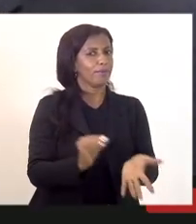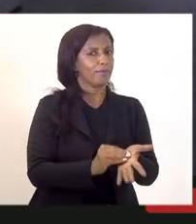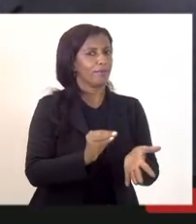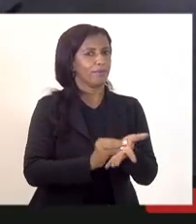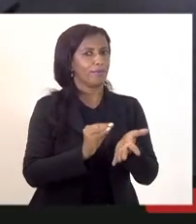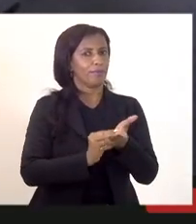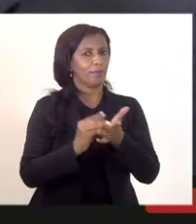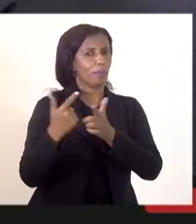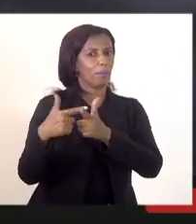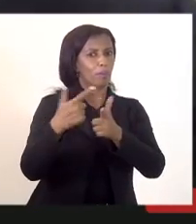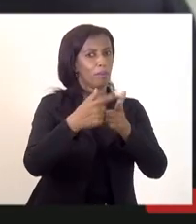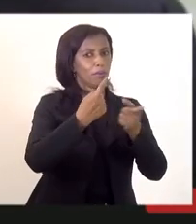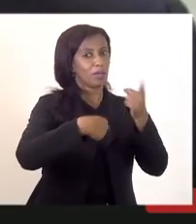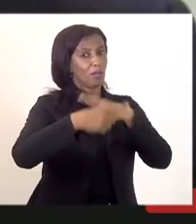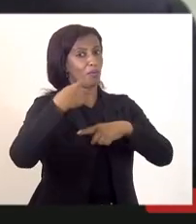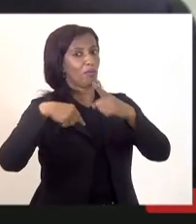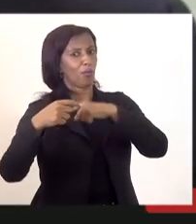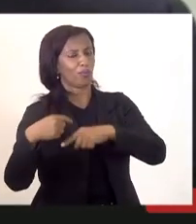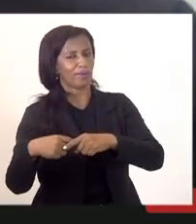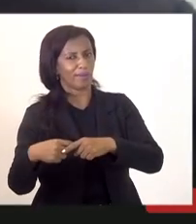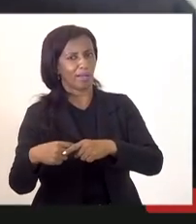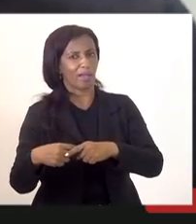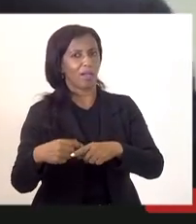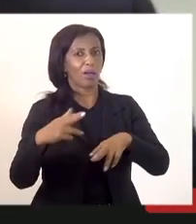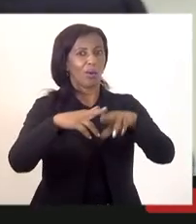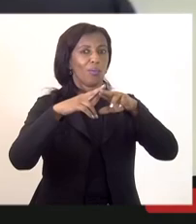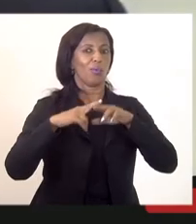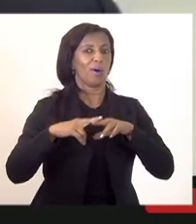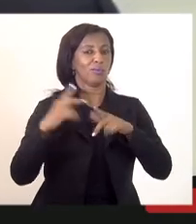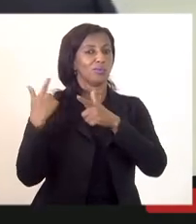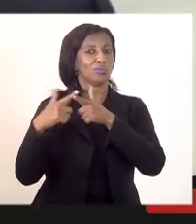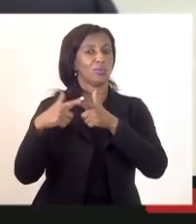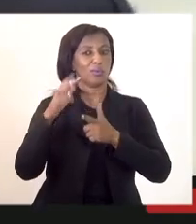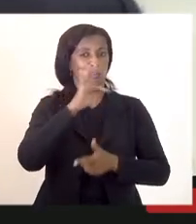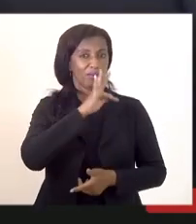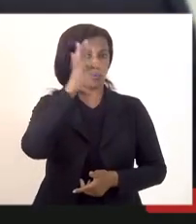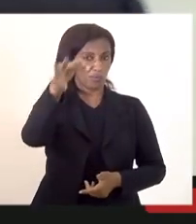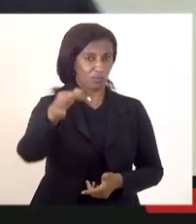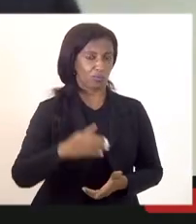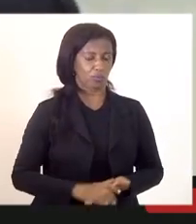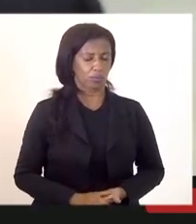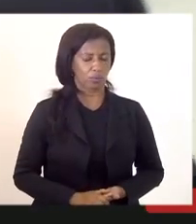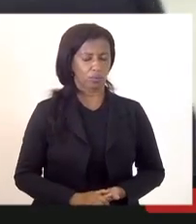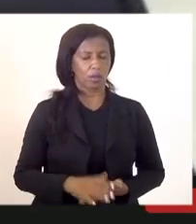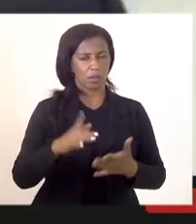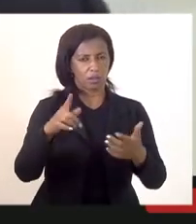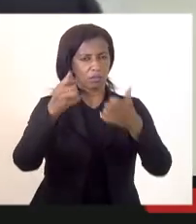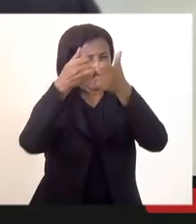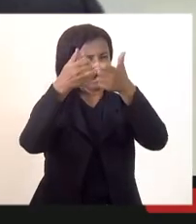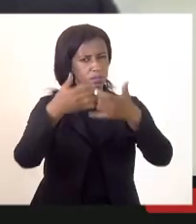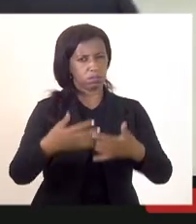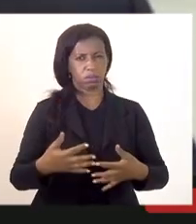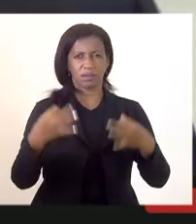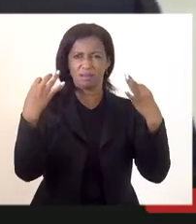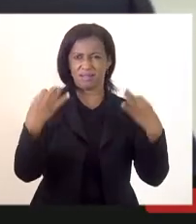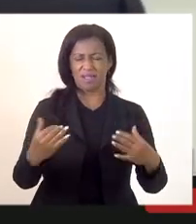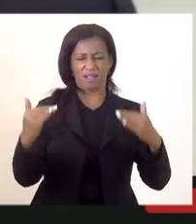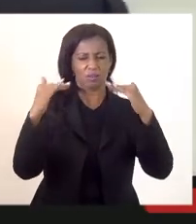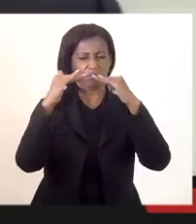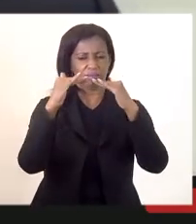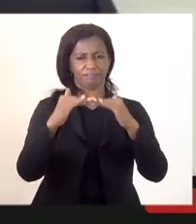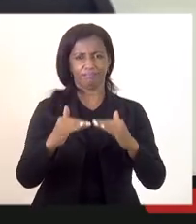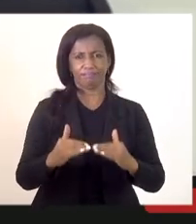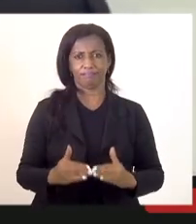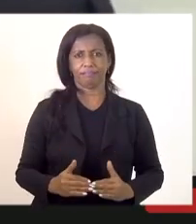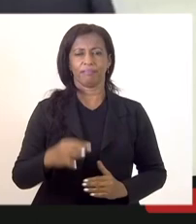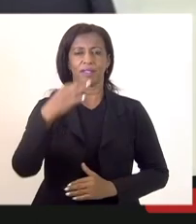ser voltar ao status quo por conta de uma decisão futura então essas palavras estão muito acertadas nesse sentido e